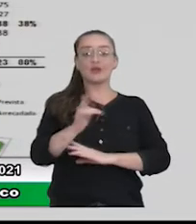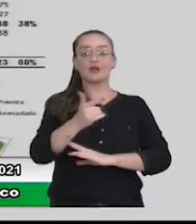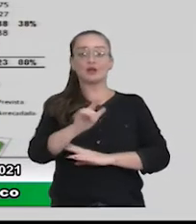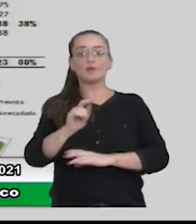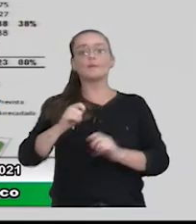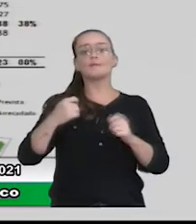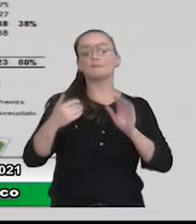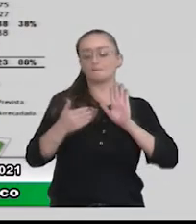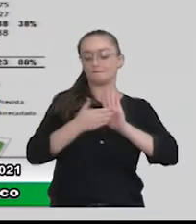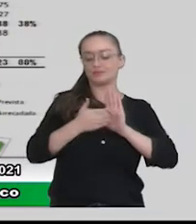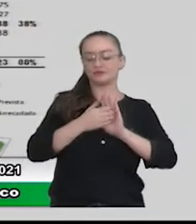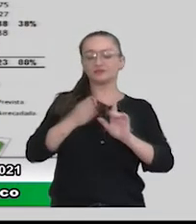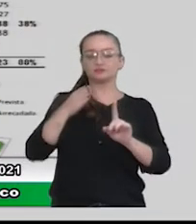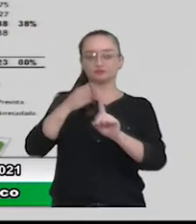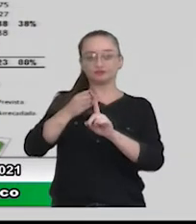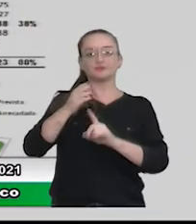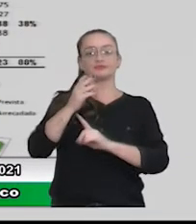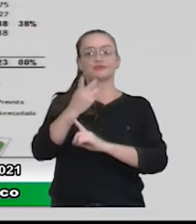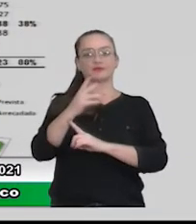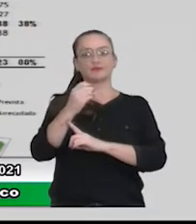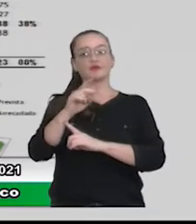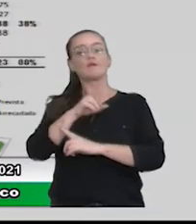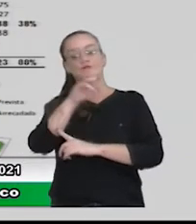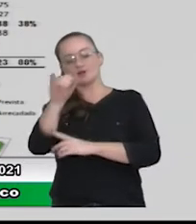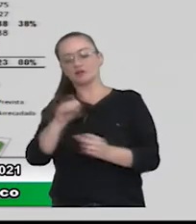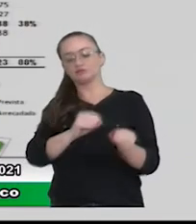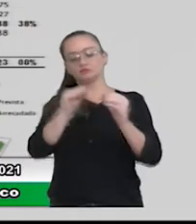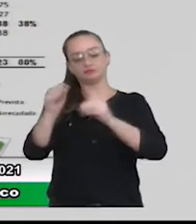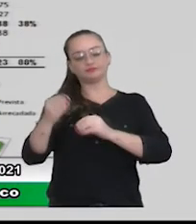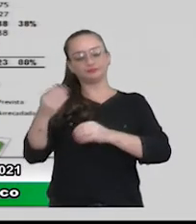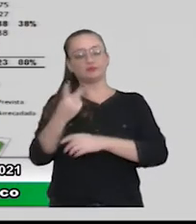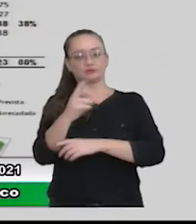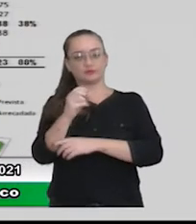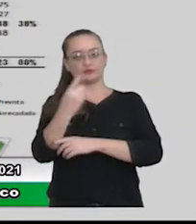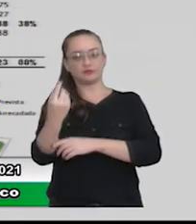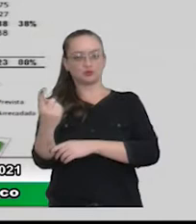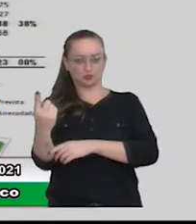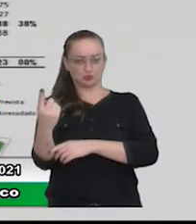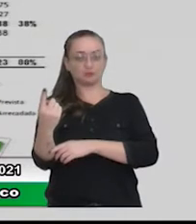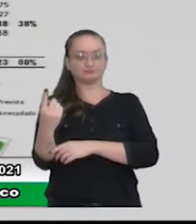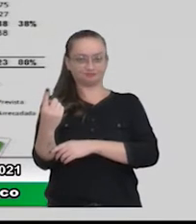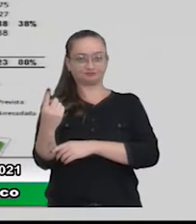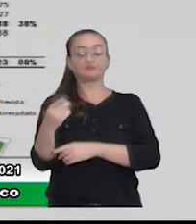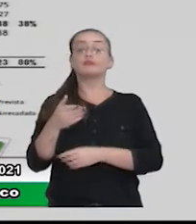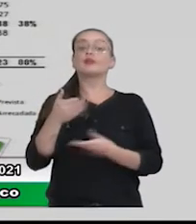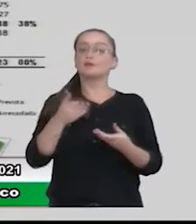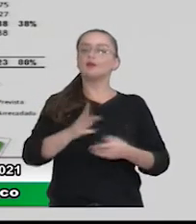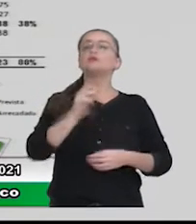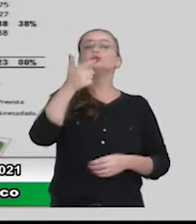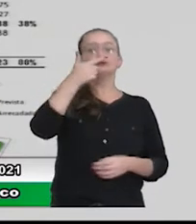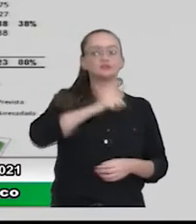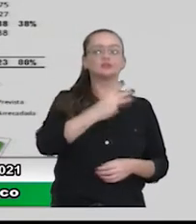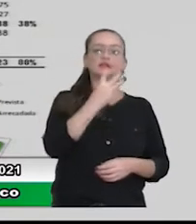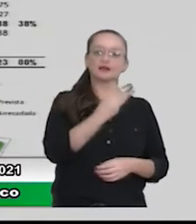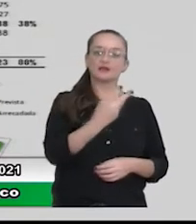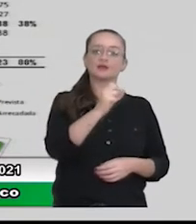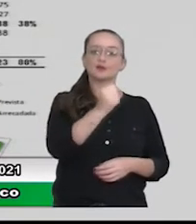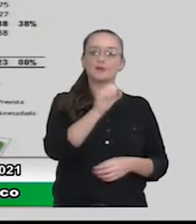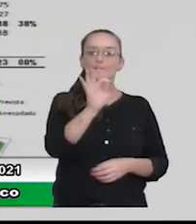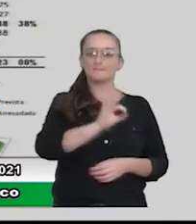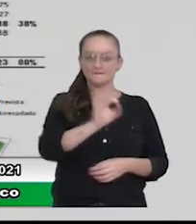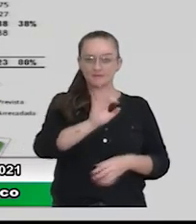estava previsto para 2020 vai ser realizado em 2021. Mas, ainda assim, a gente arrecadou 38% do que estava